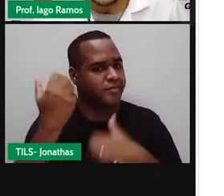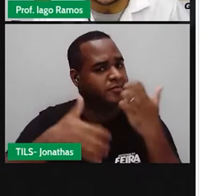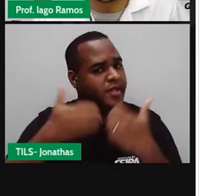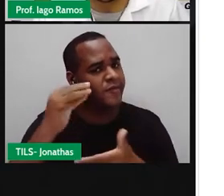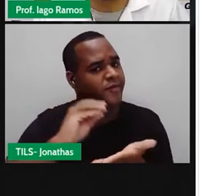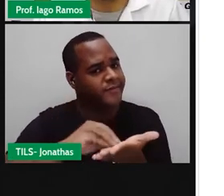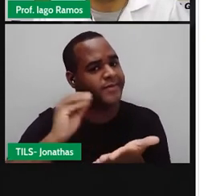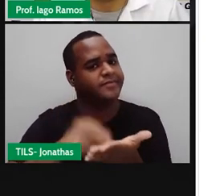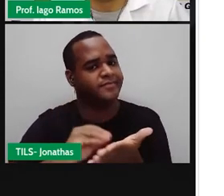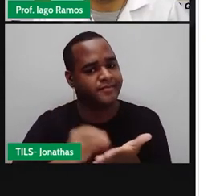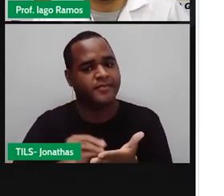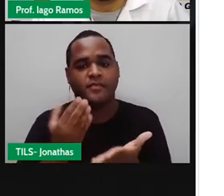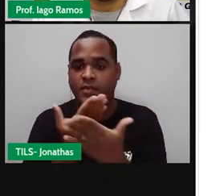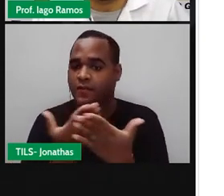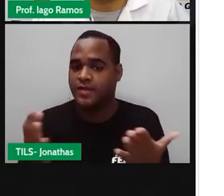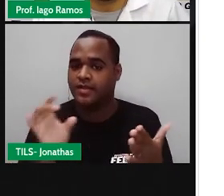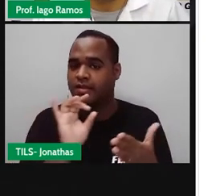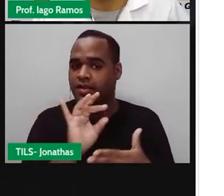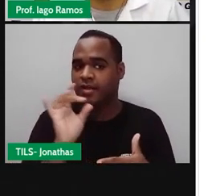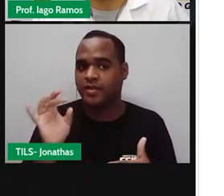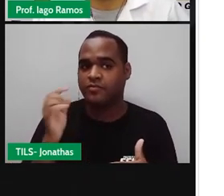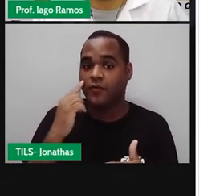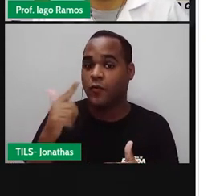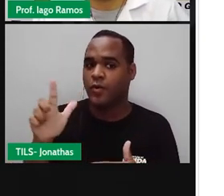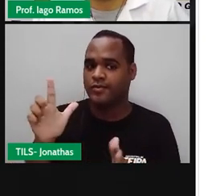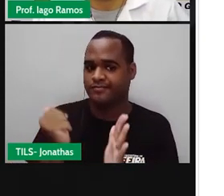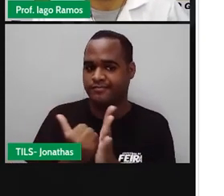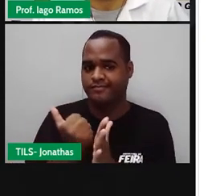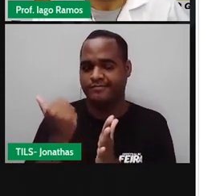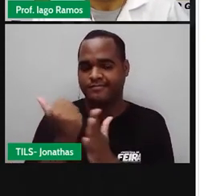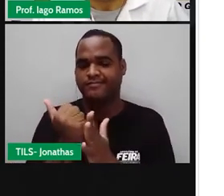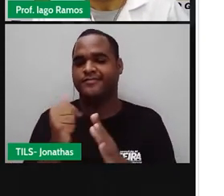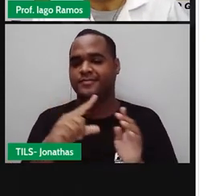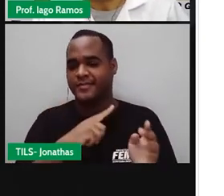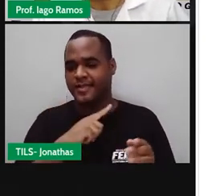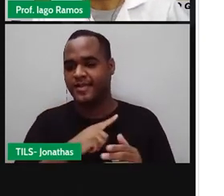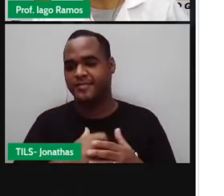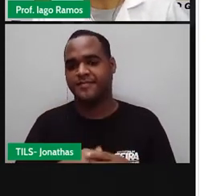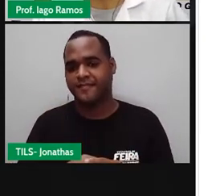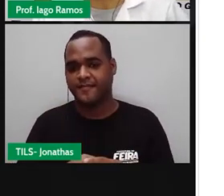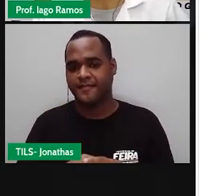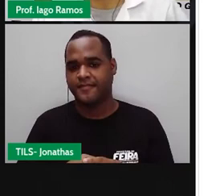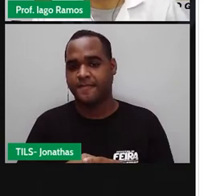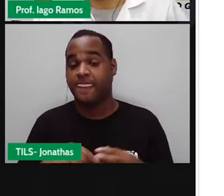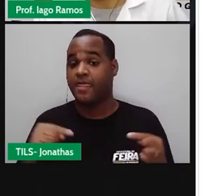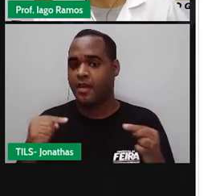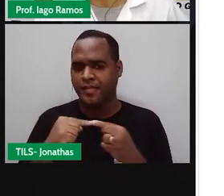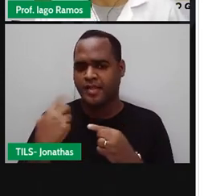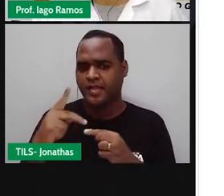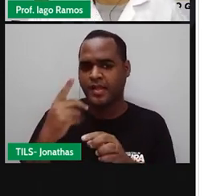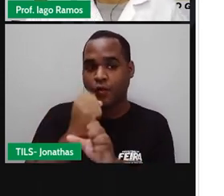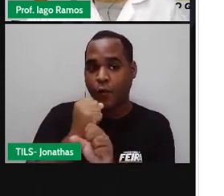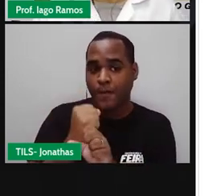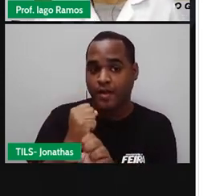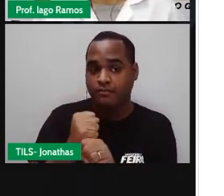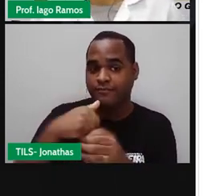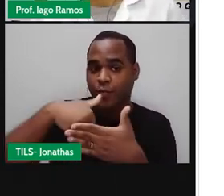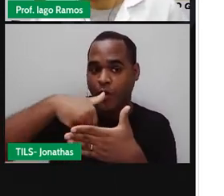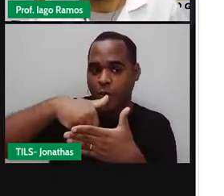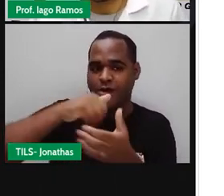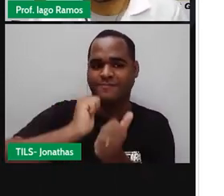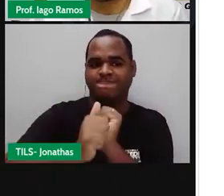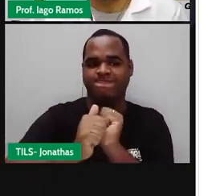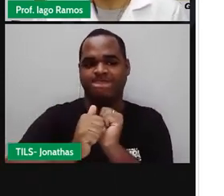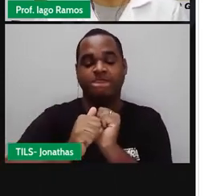Eu quero pensar com você em mais uma situação que é no saldo de gols. Olha só.